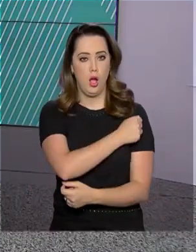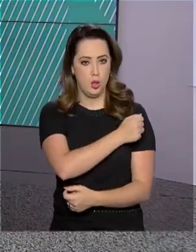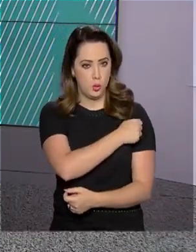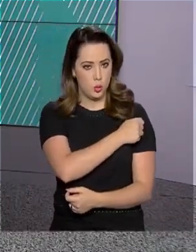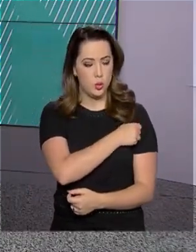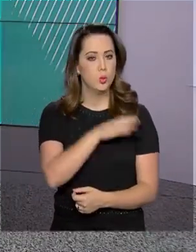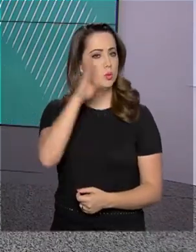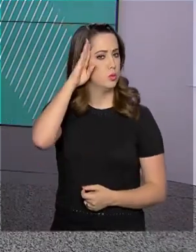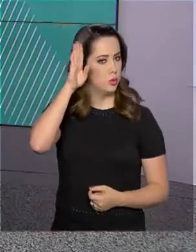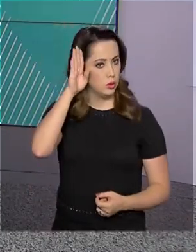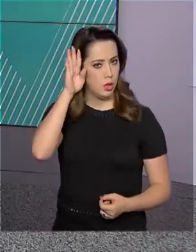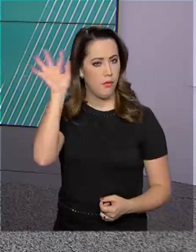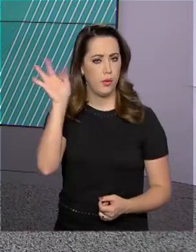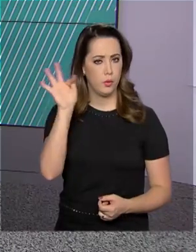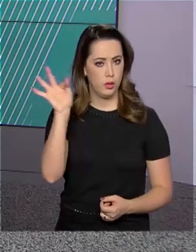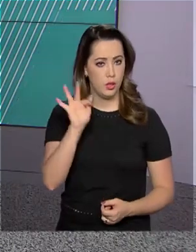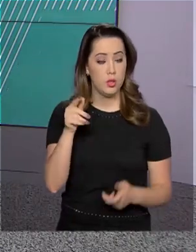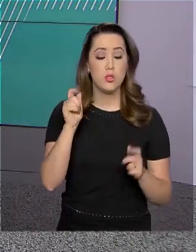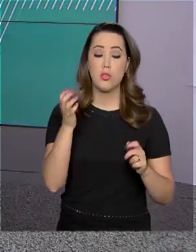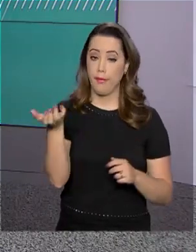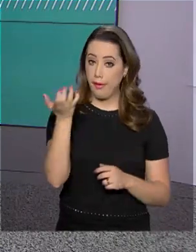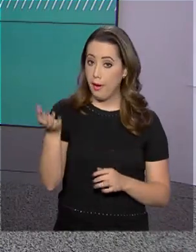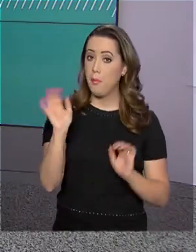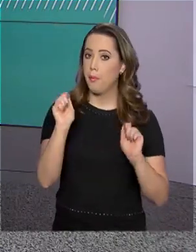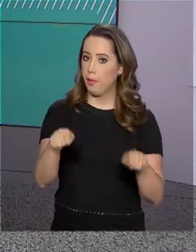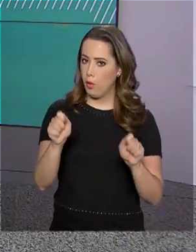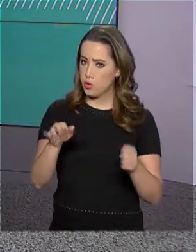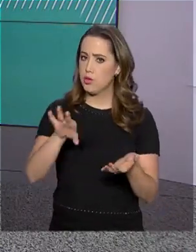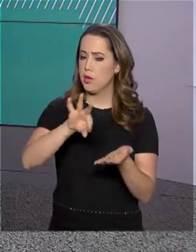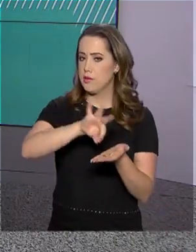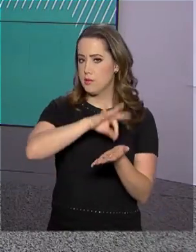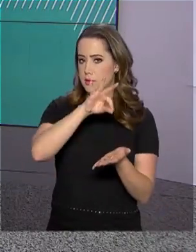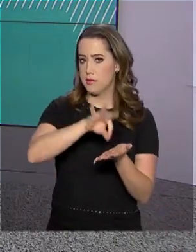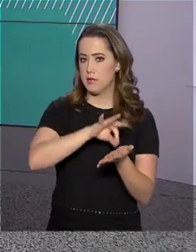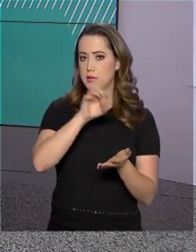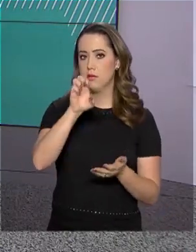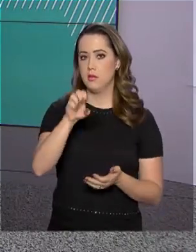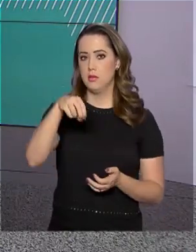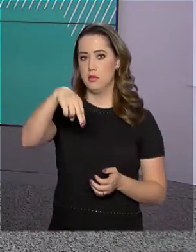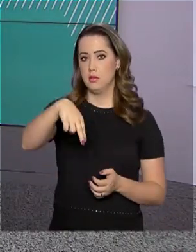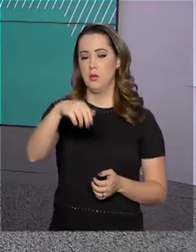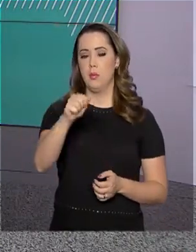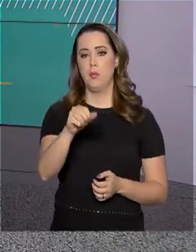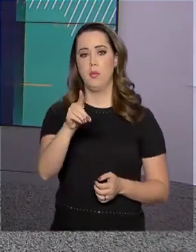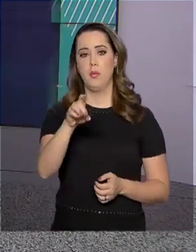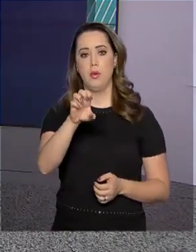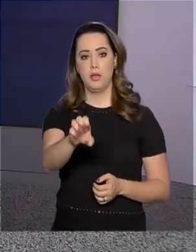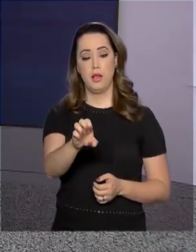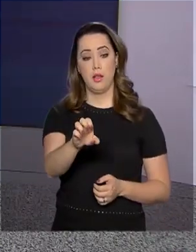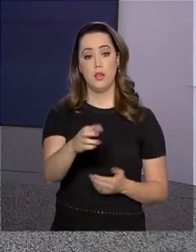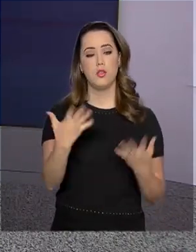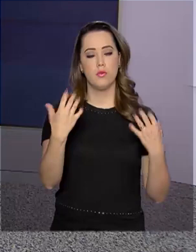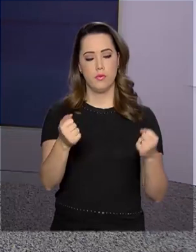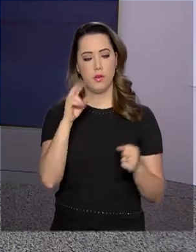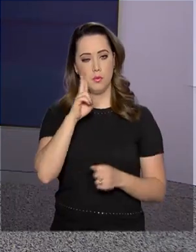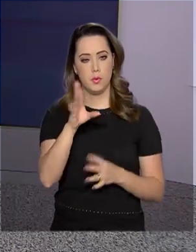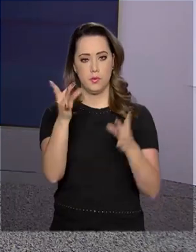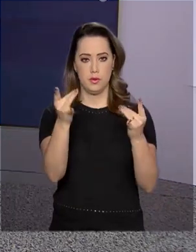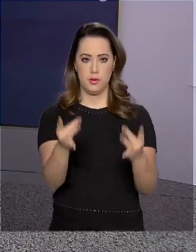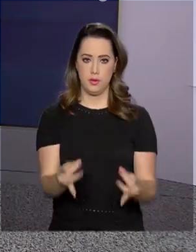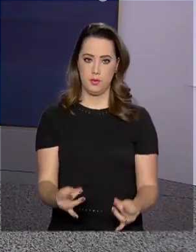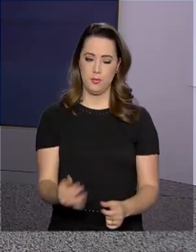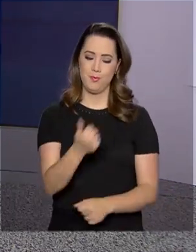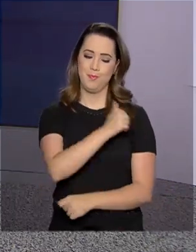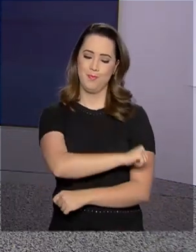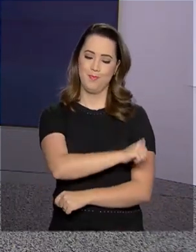quiser já pode fazer a inscrição para o ENAD, o Exame Nacional de Desempenho de Estudantes. A repórter Alessandra Lago tem as informações